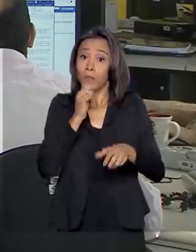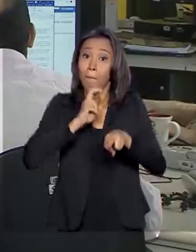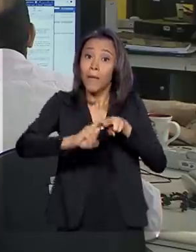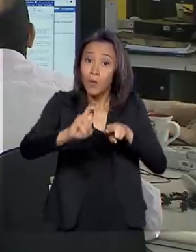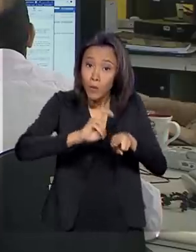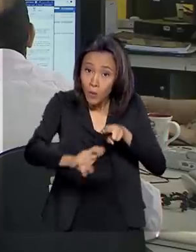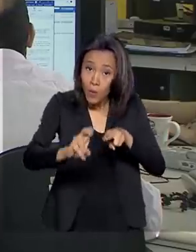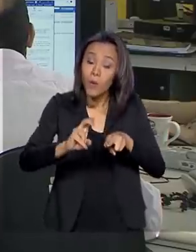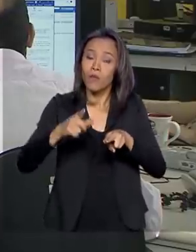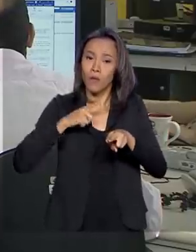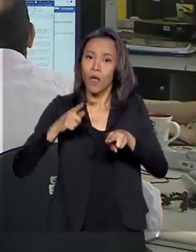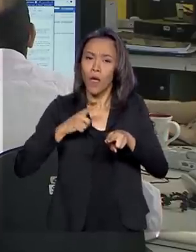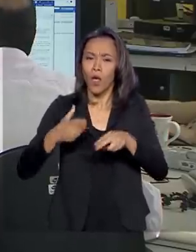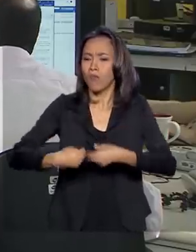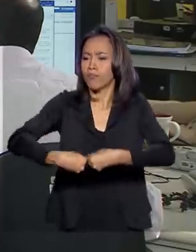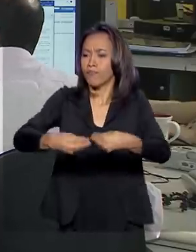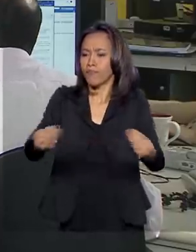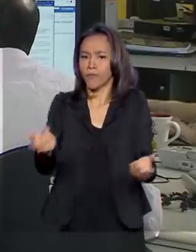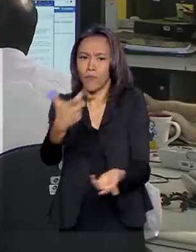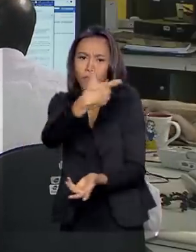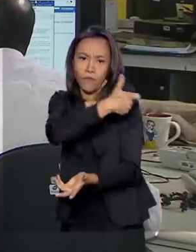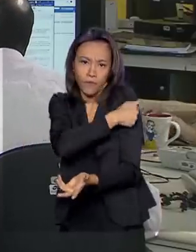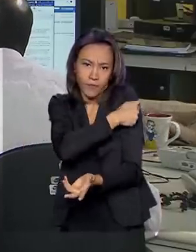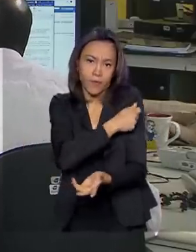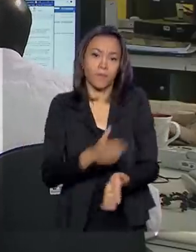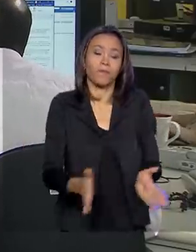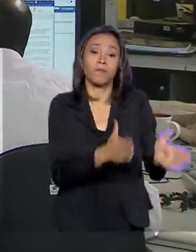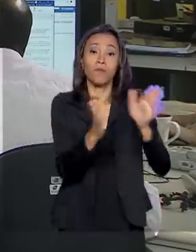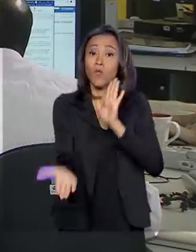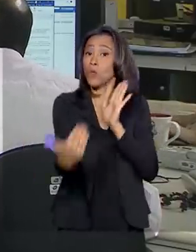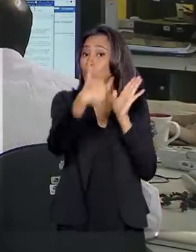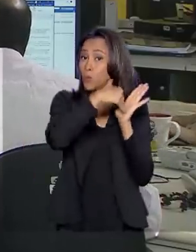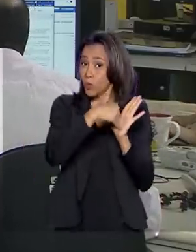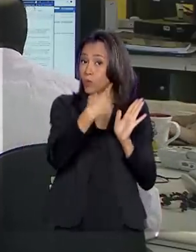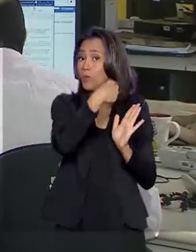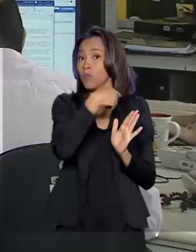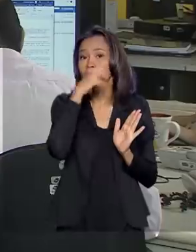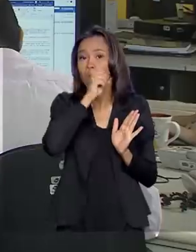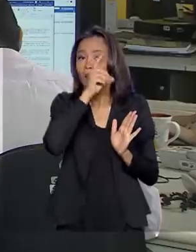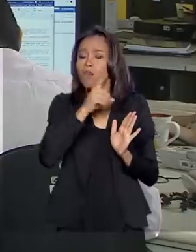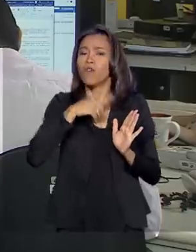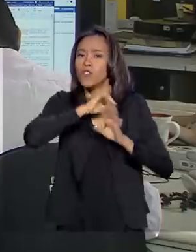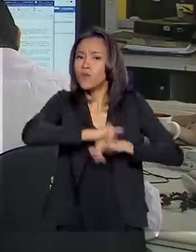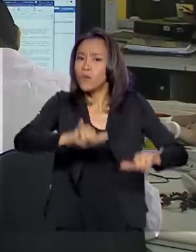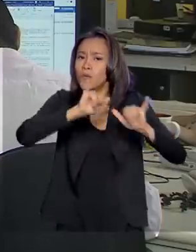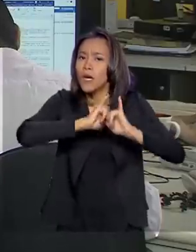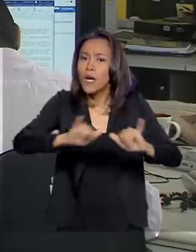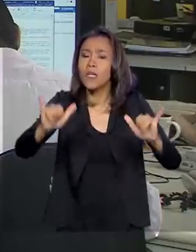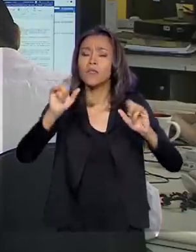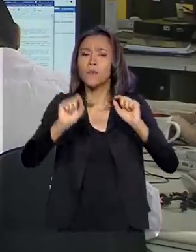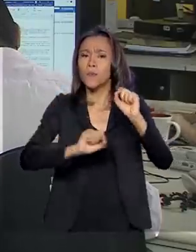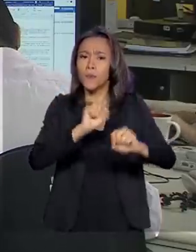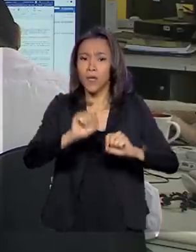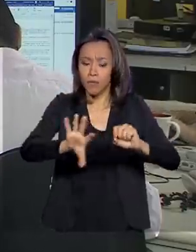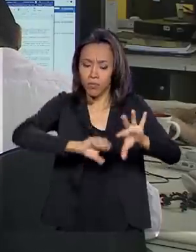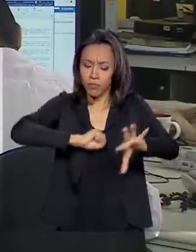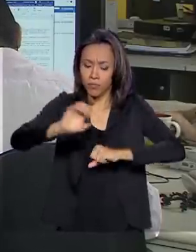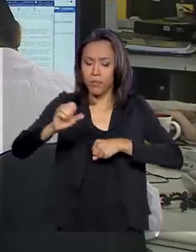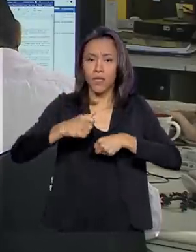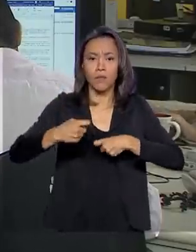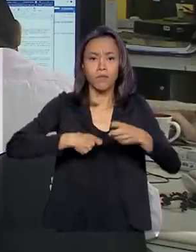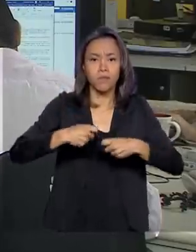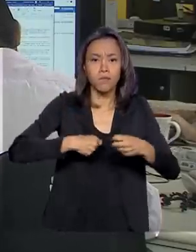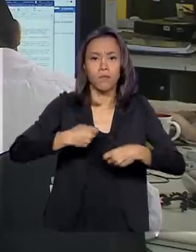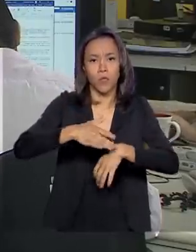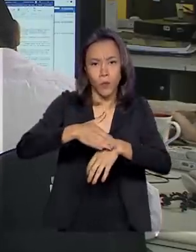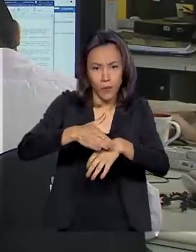a vacina. Ainda sobre saúde, no último fim de semana, foi lançada a campanha de prevenção às infecções sexualmente transmissíveis